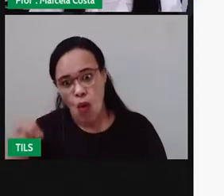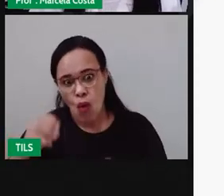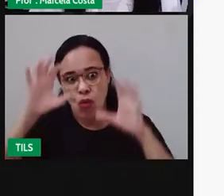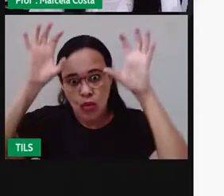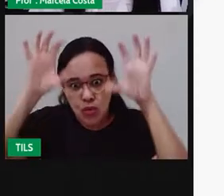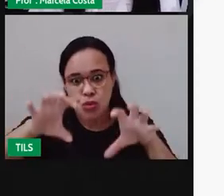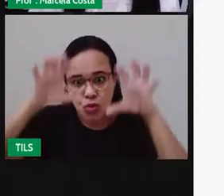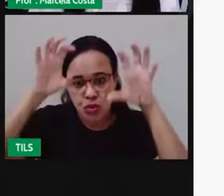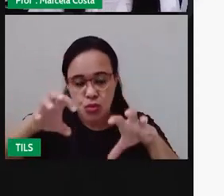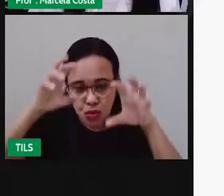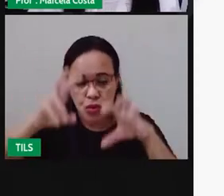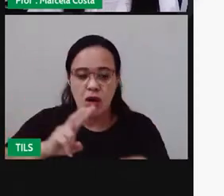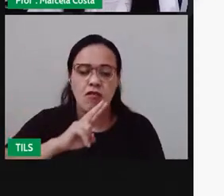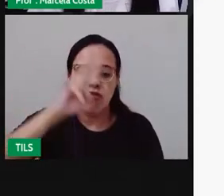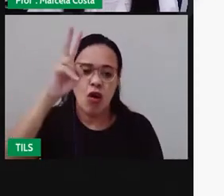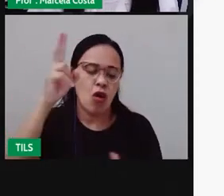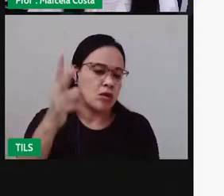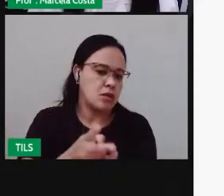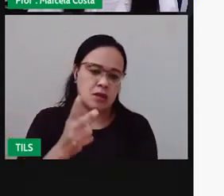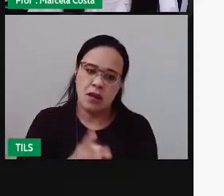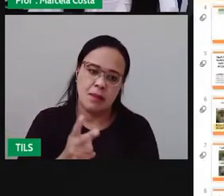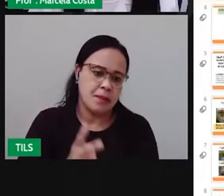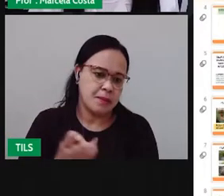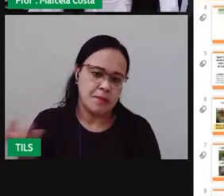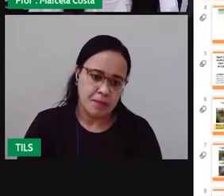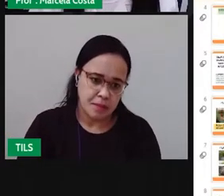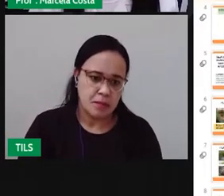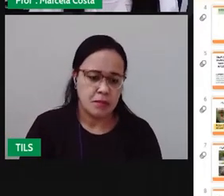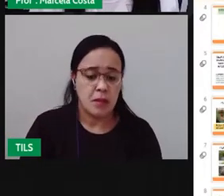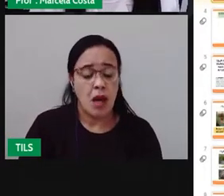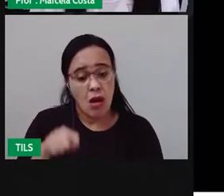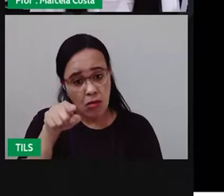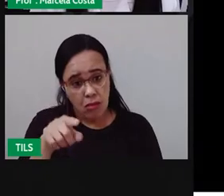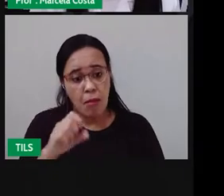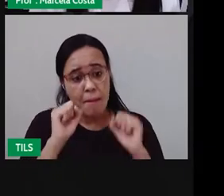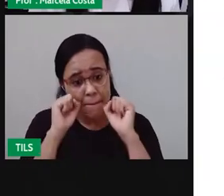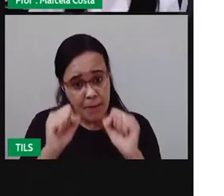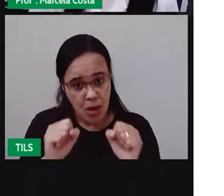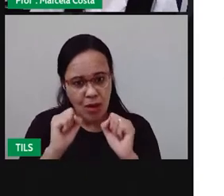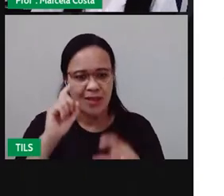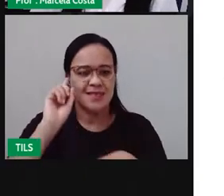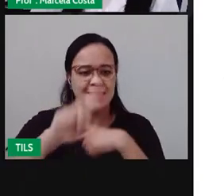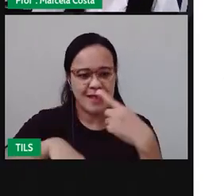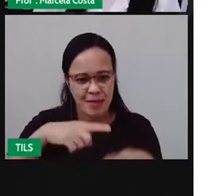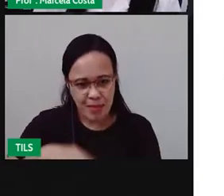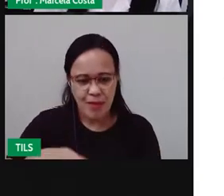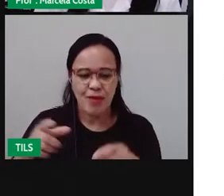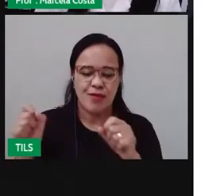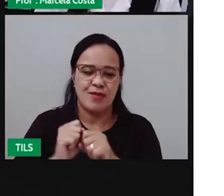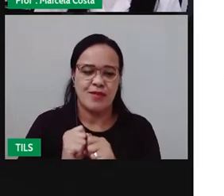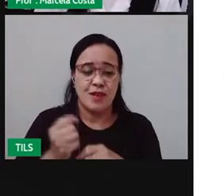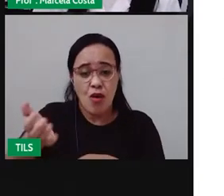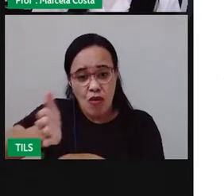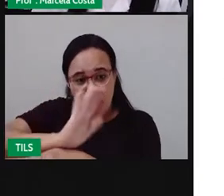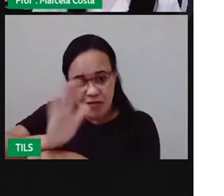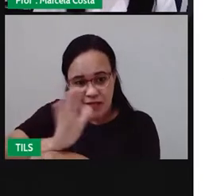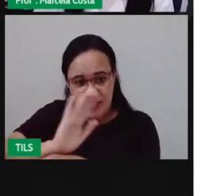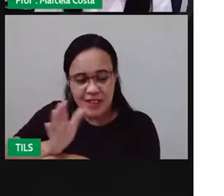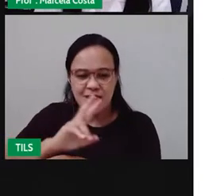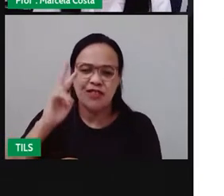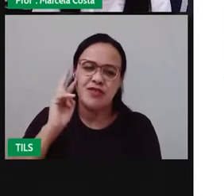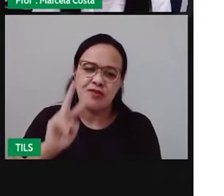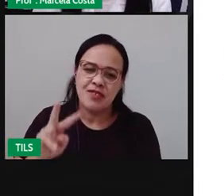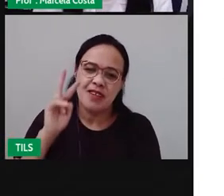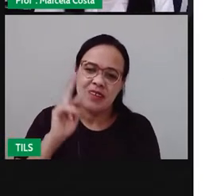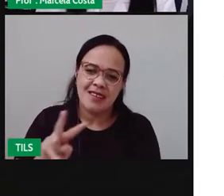vocês podem, crianças, acessar esse link e continuar lendo aí